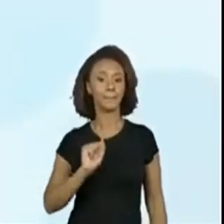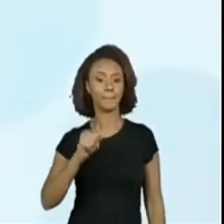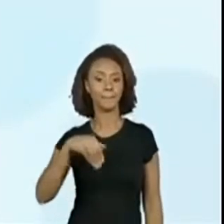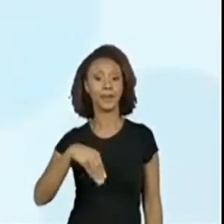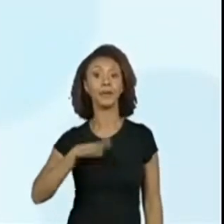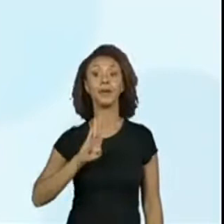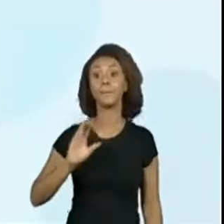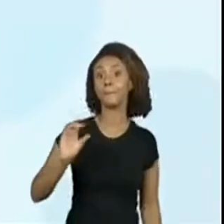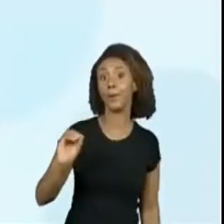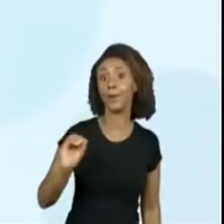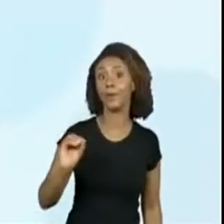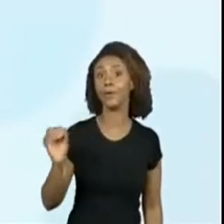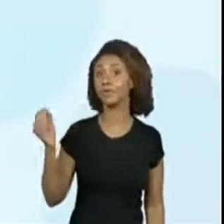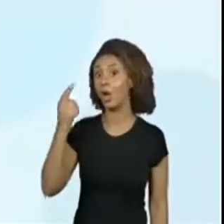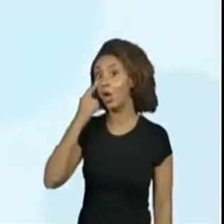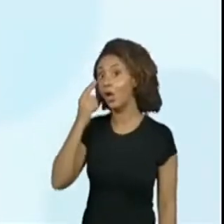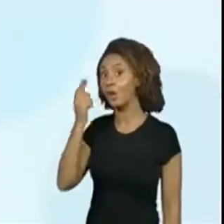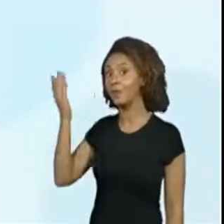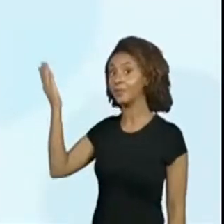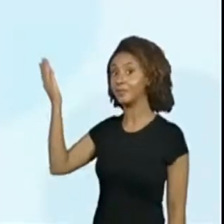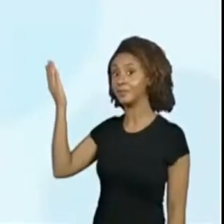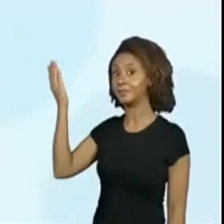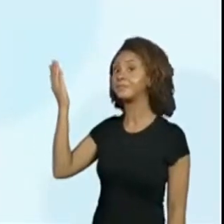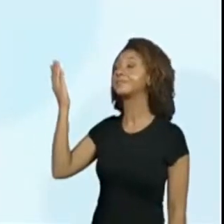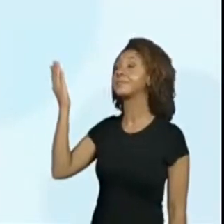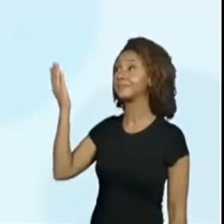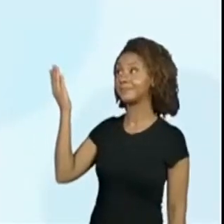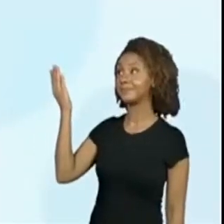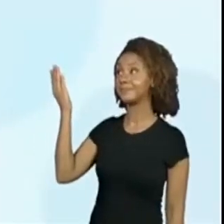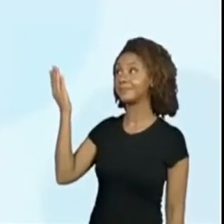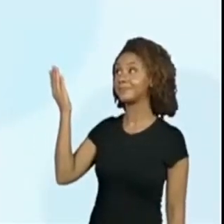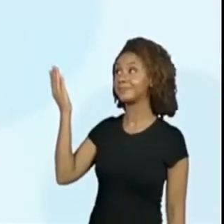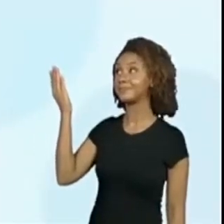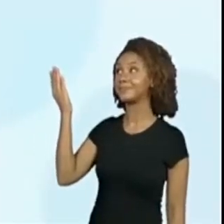Olha lá, professora Vivi. Bambu.